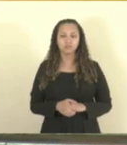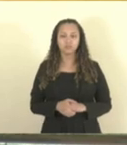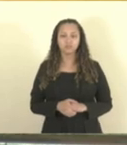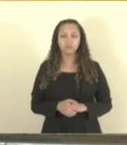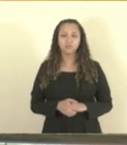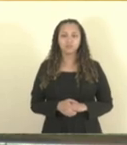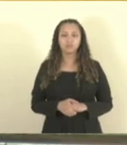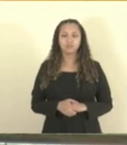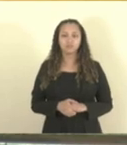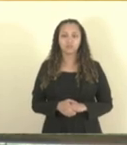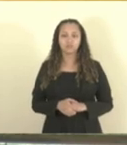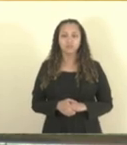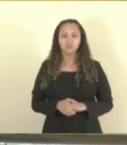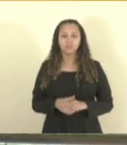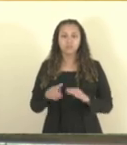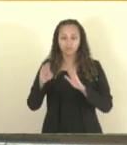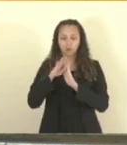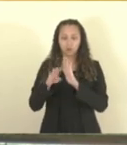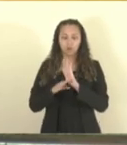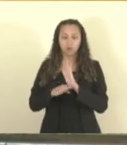Passamos à fase da ordem do dia.